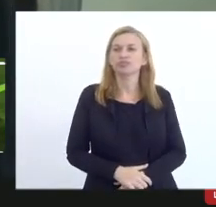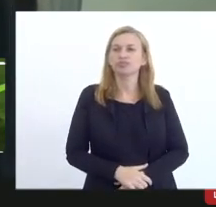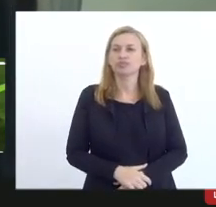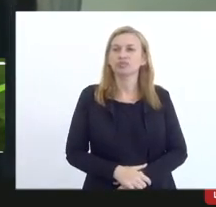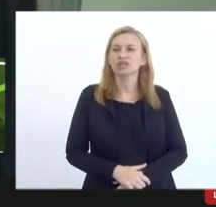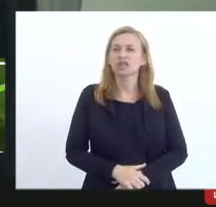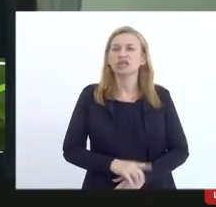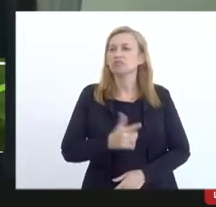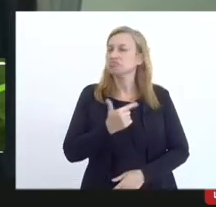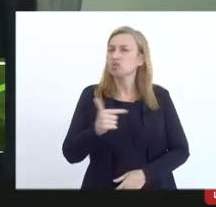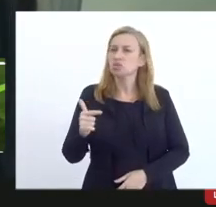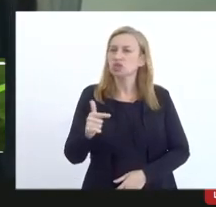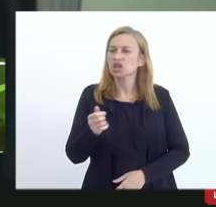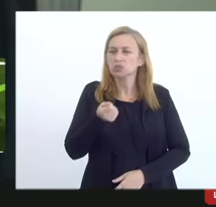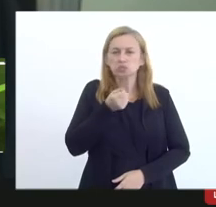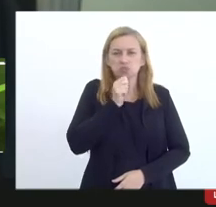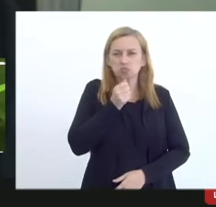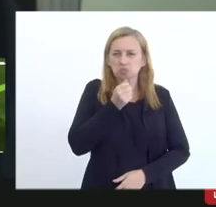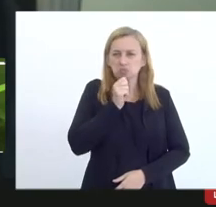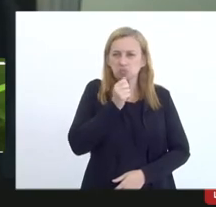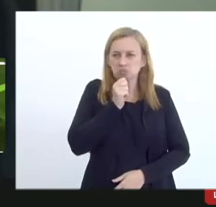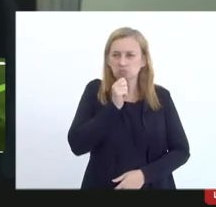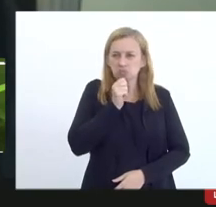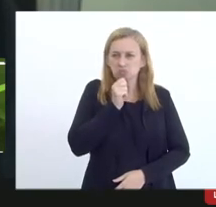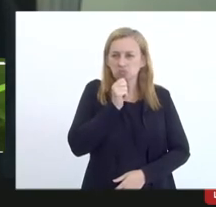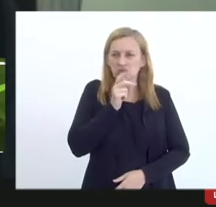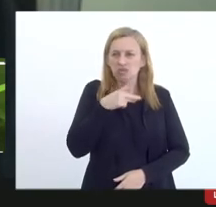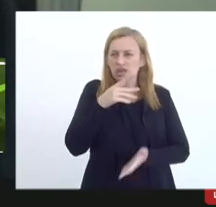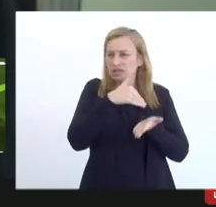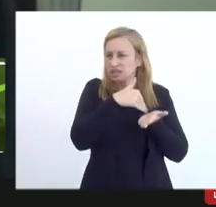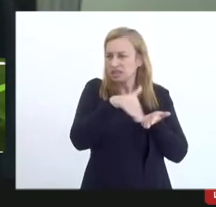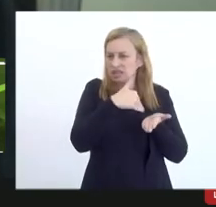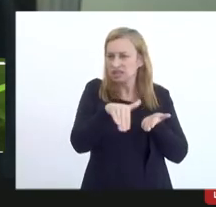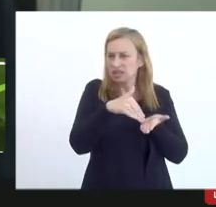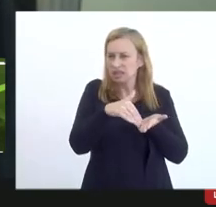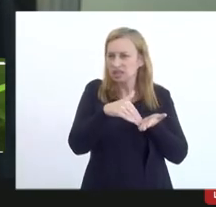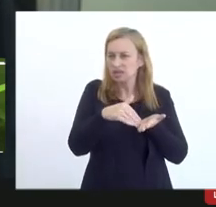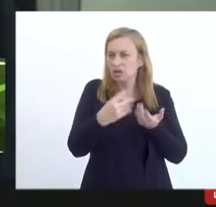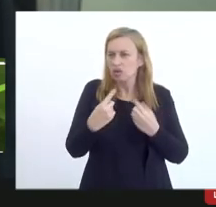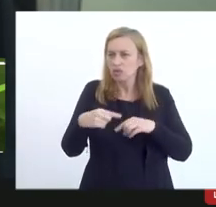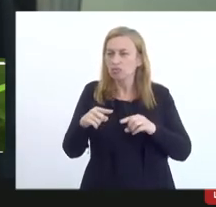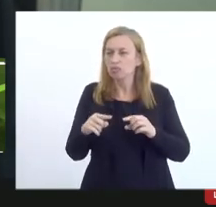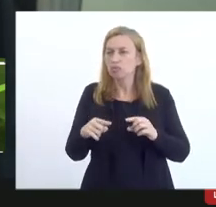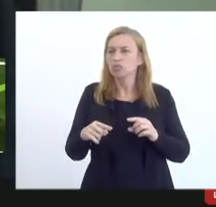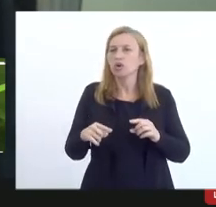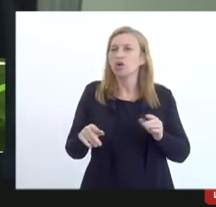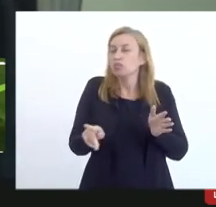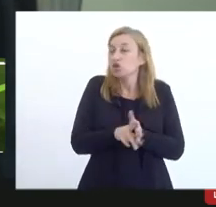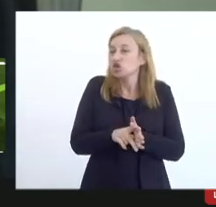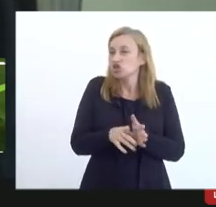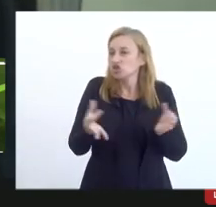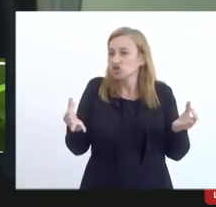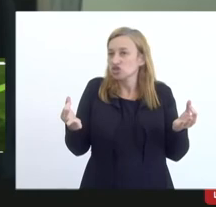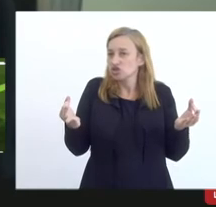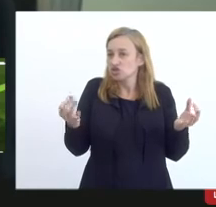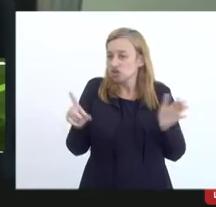Não existe nenhuma oposição da secretaria em relação ao projeto de lei, tá? Ótimo.